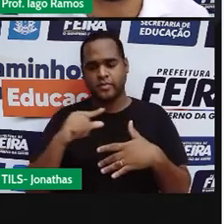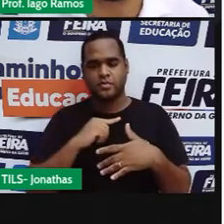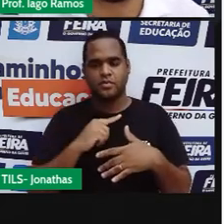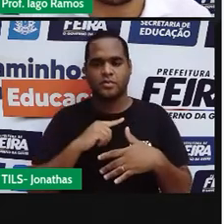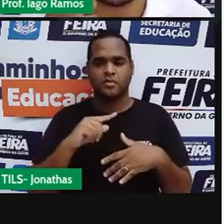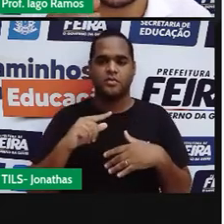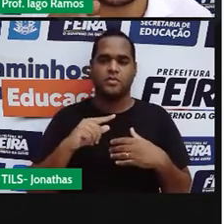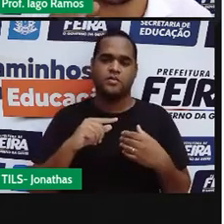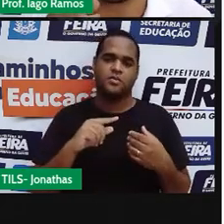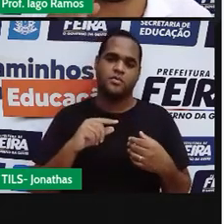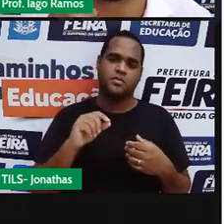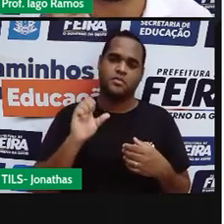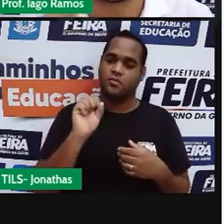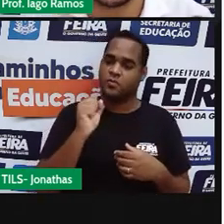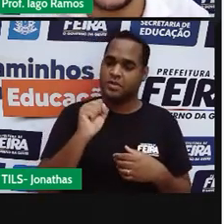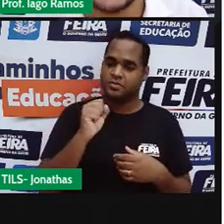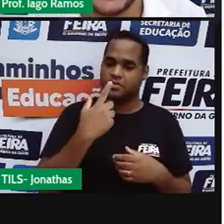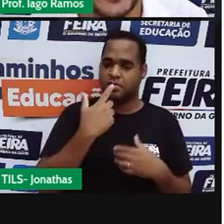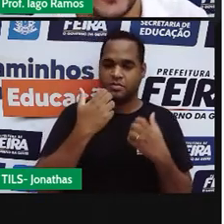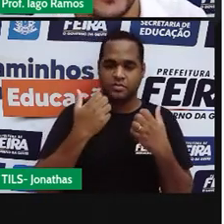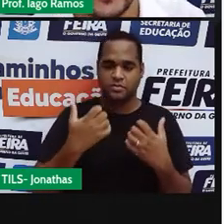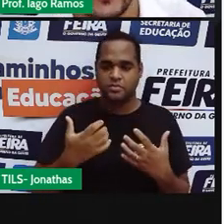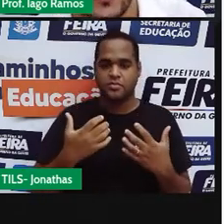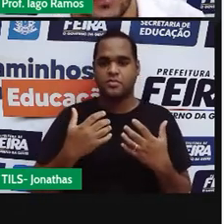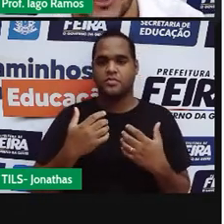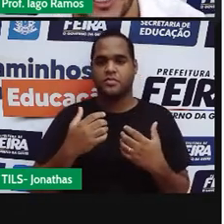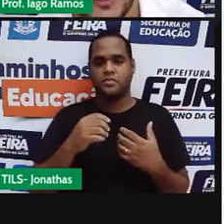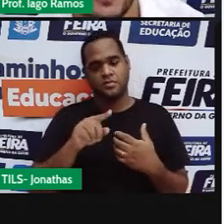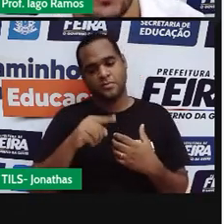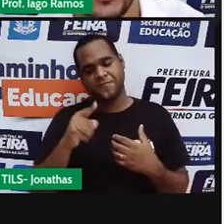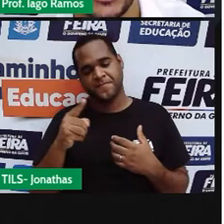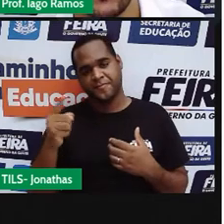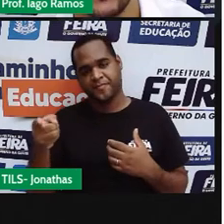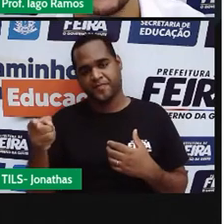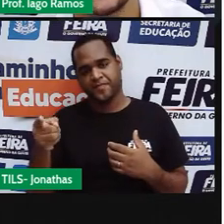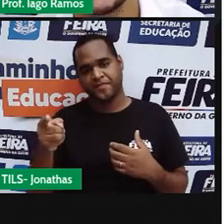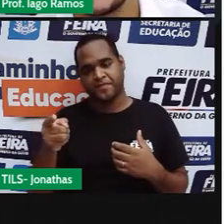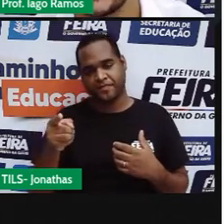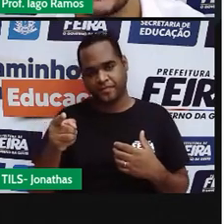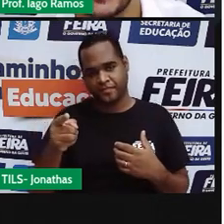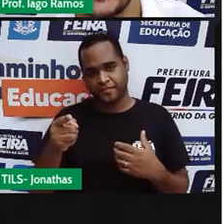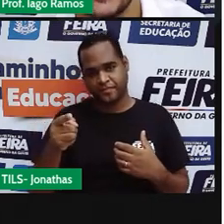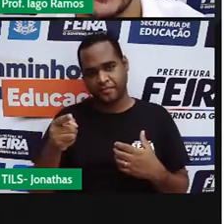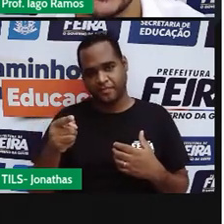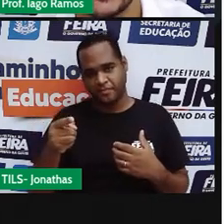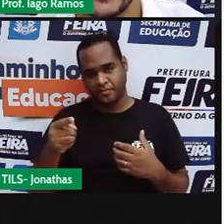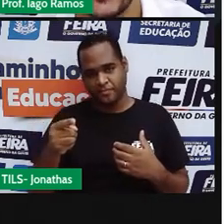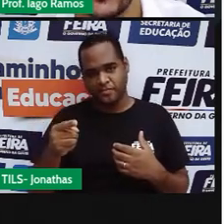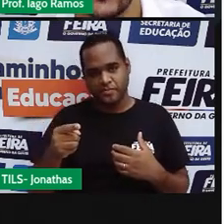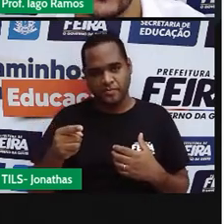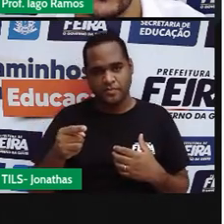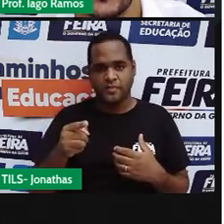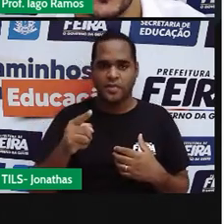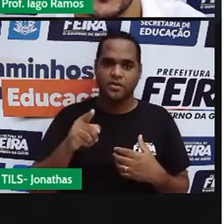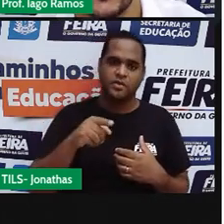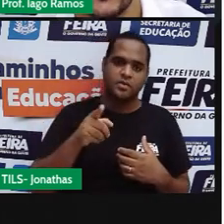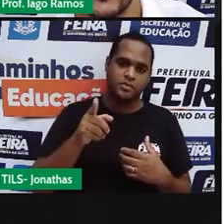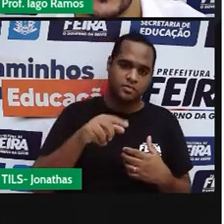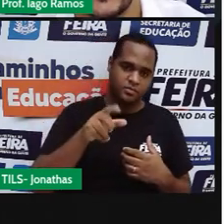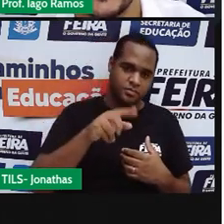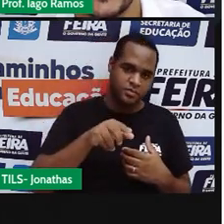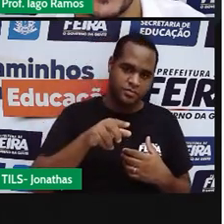casinhas para a esquerda. Então, vamos puxar esse pontinho 8 casinhas para a esquerda. 1,